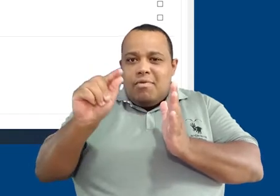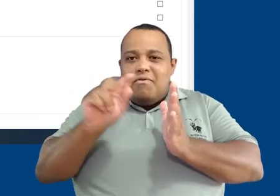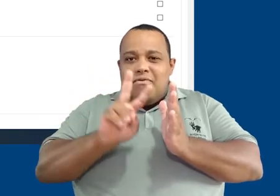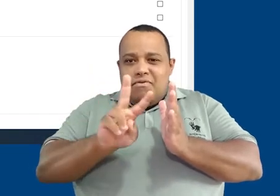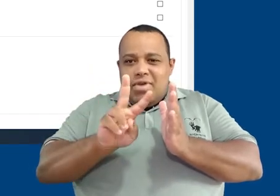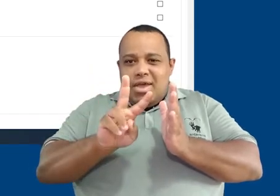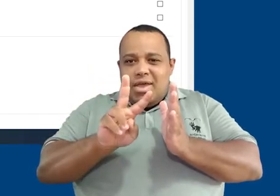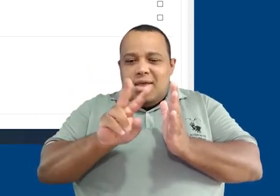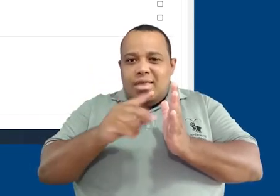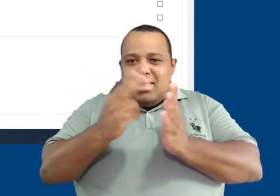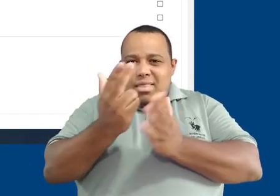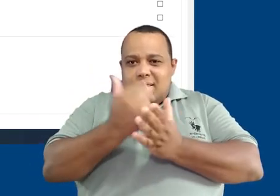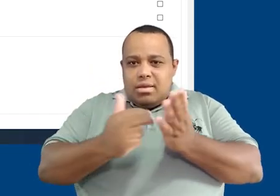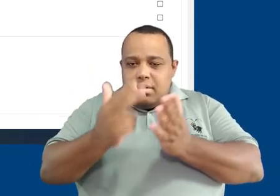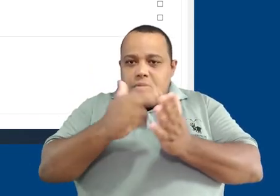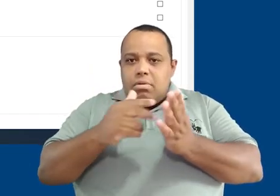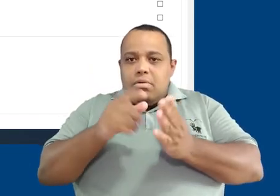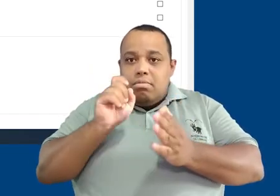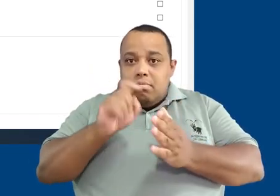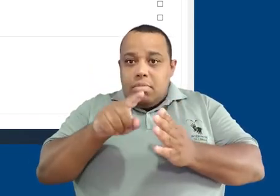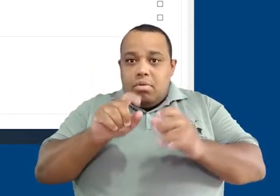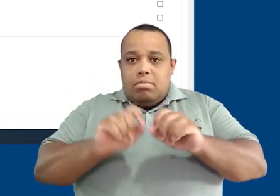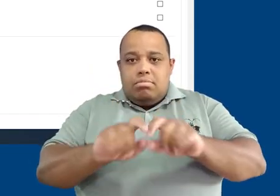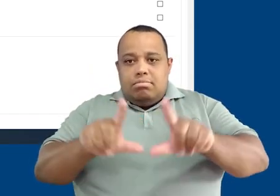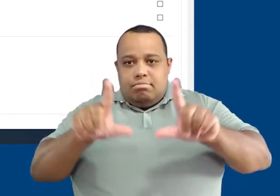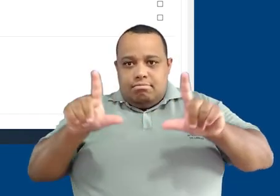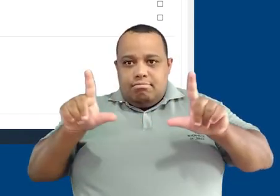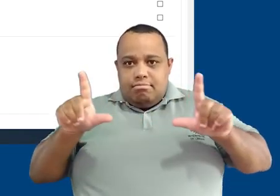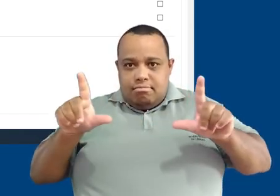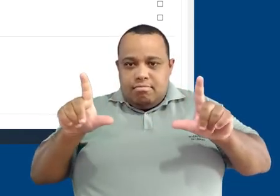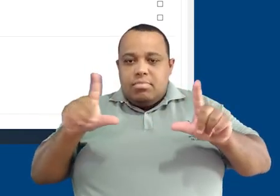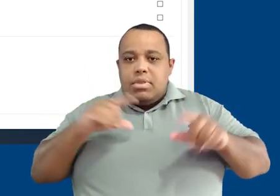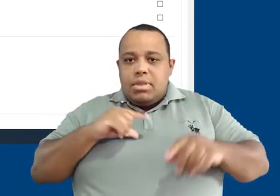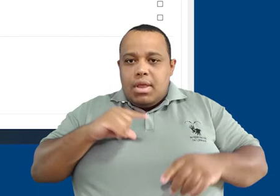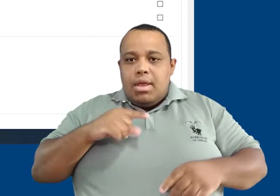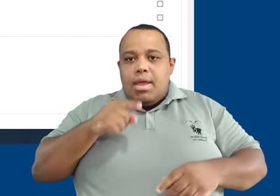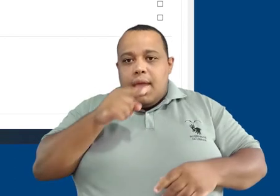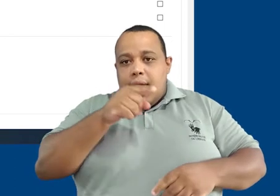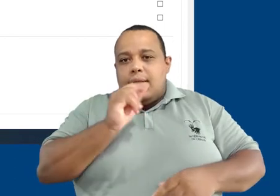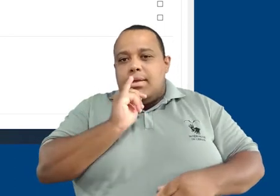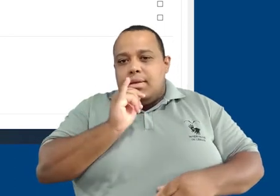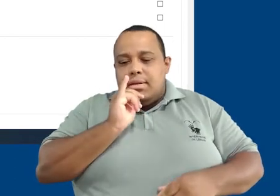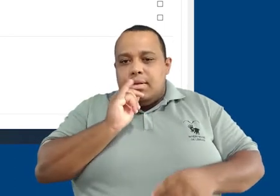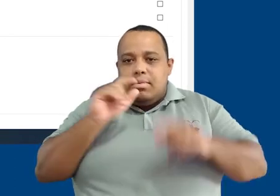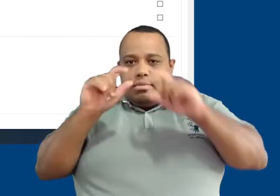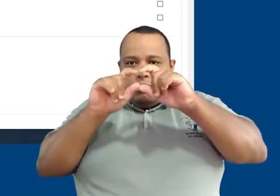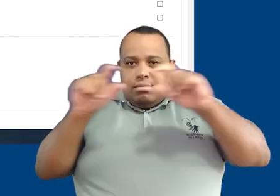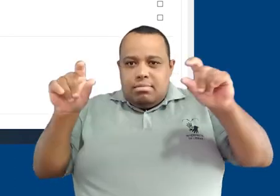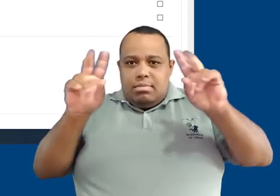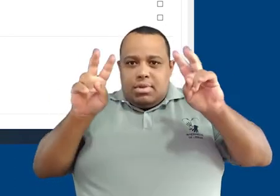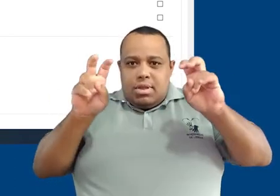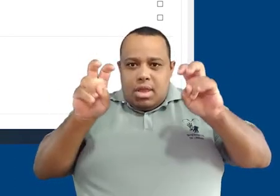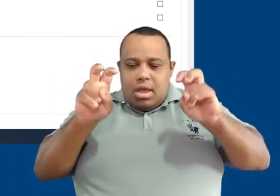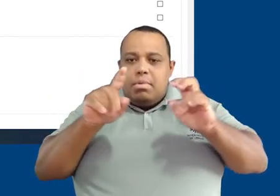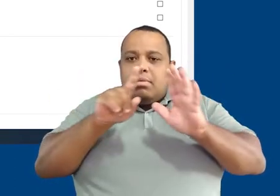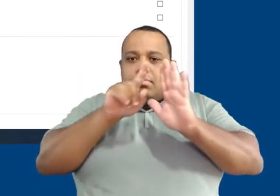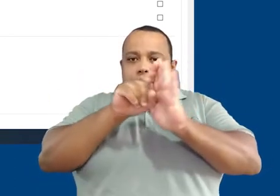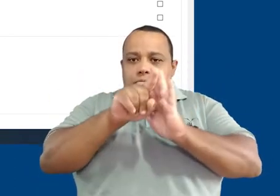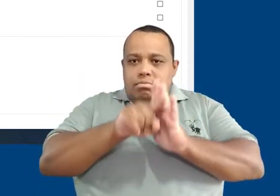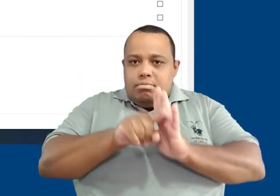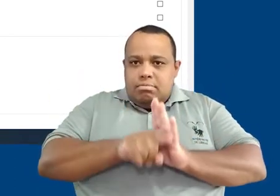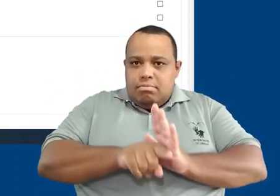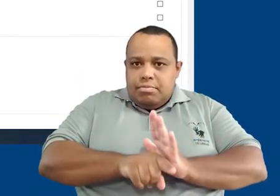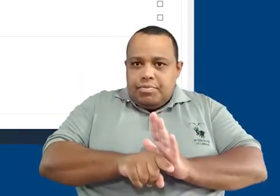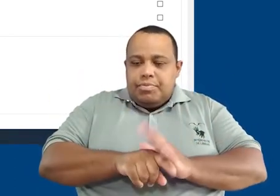como visto, e no caso, a atividade que estamos procurando se chama acessando a atividade questionário. Uma vez